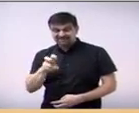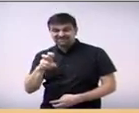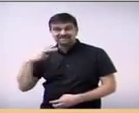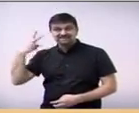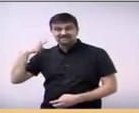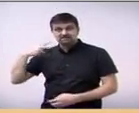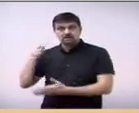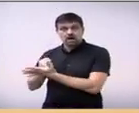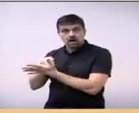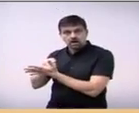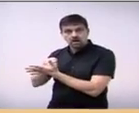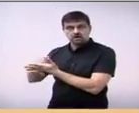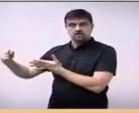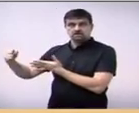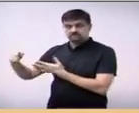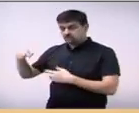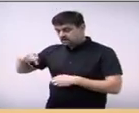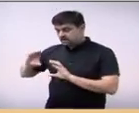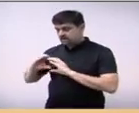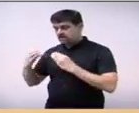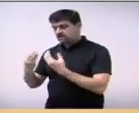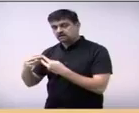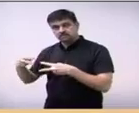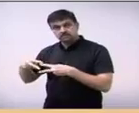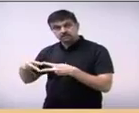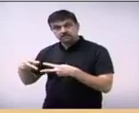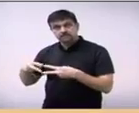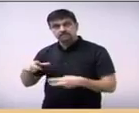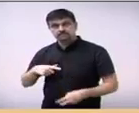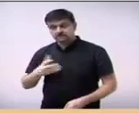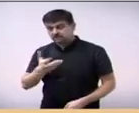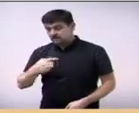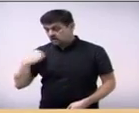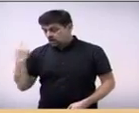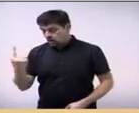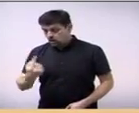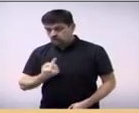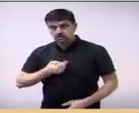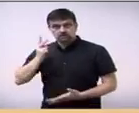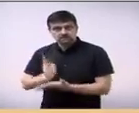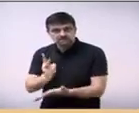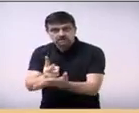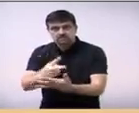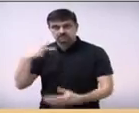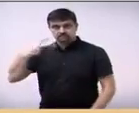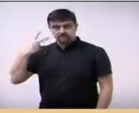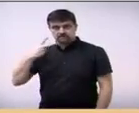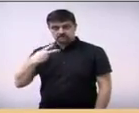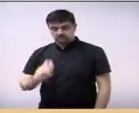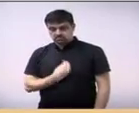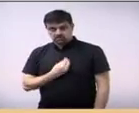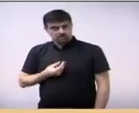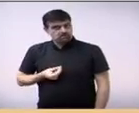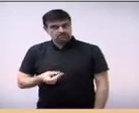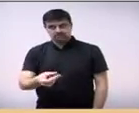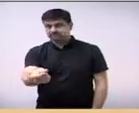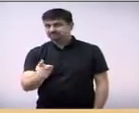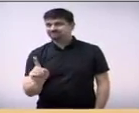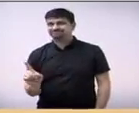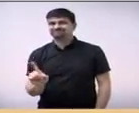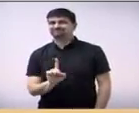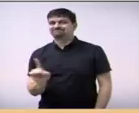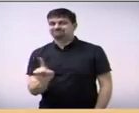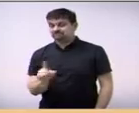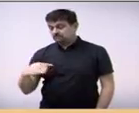casa. O eu quero dizer com isso é que nós não nascemos aqui e não ficaremos aqui eternamente.